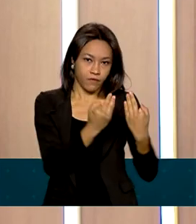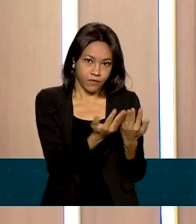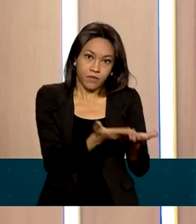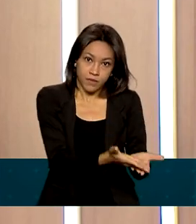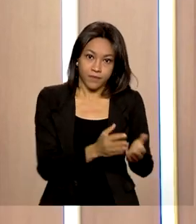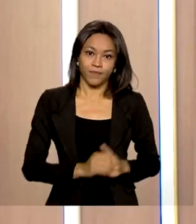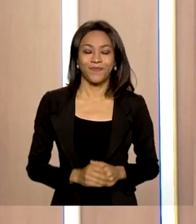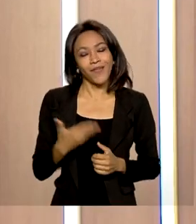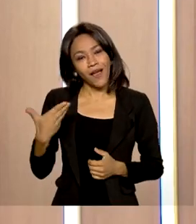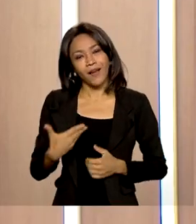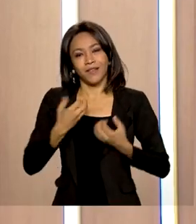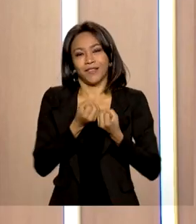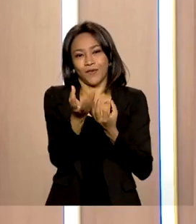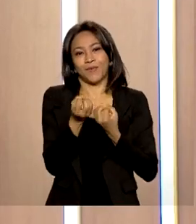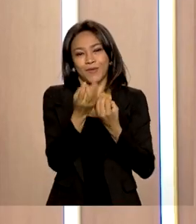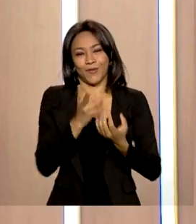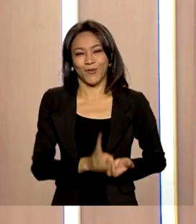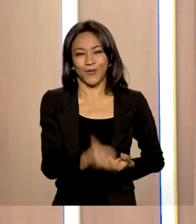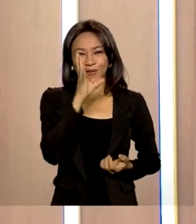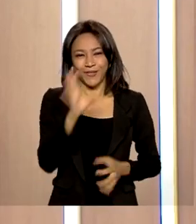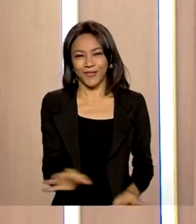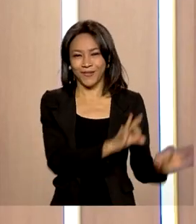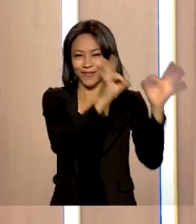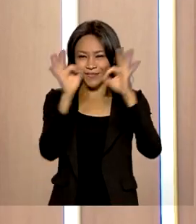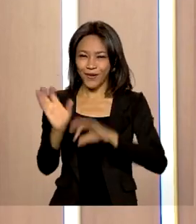Essa a informação que nós tínhamos para hoje. Continue conosco. Tenha um ótimo dia. Tchau.